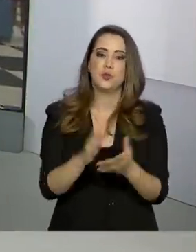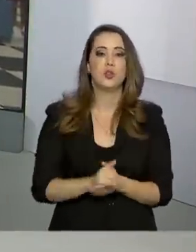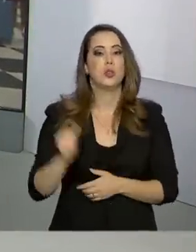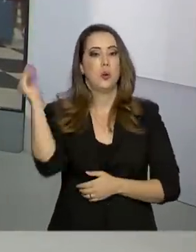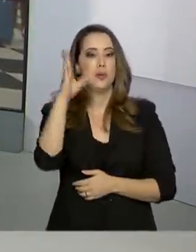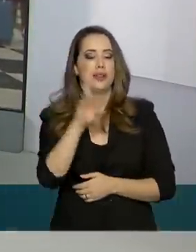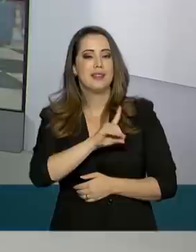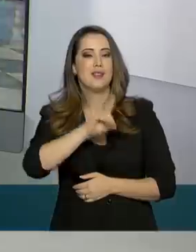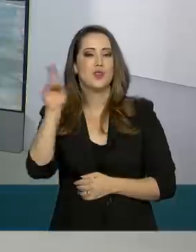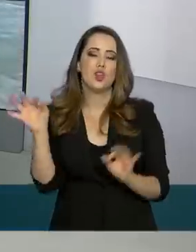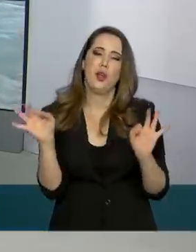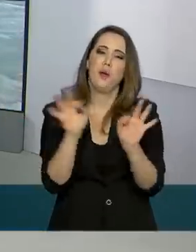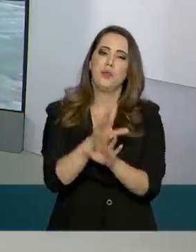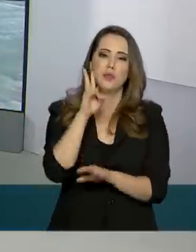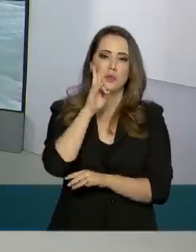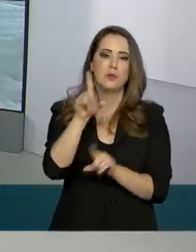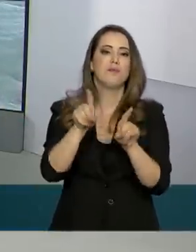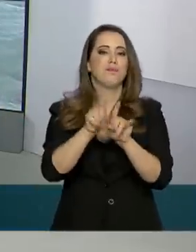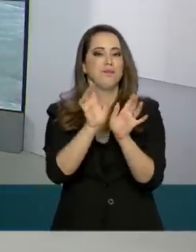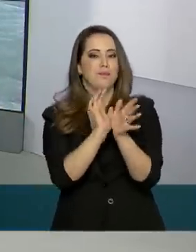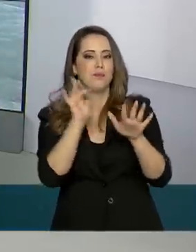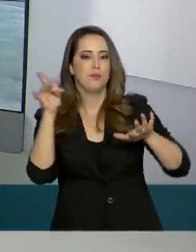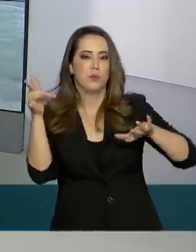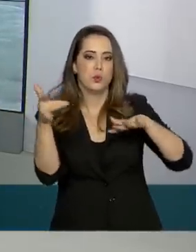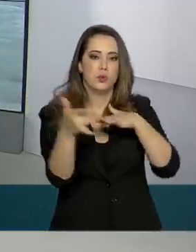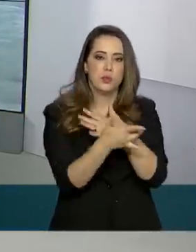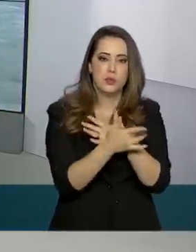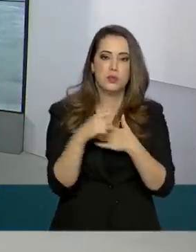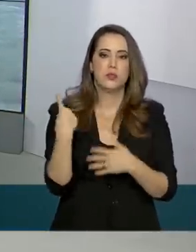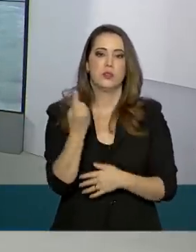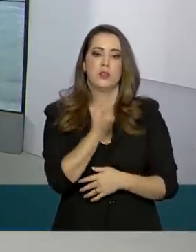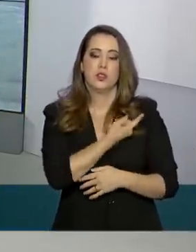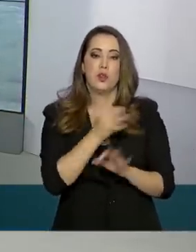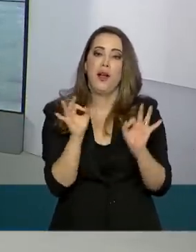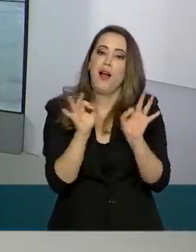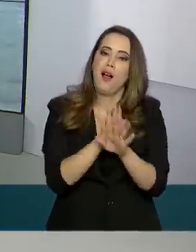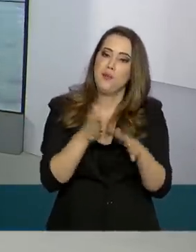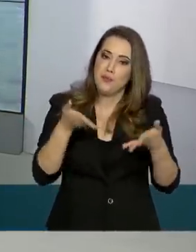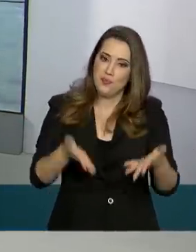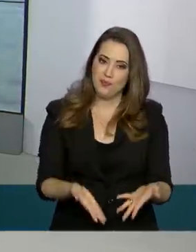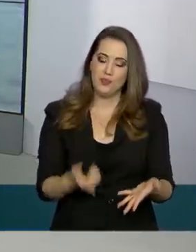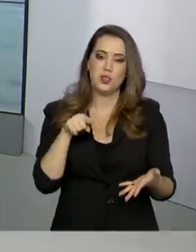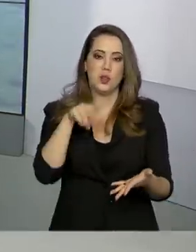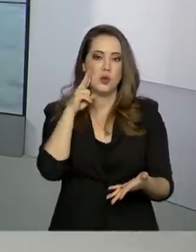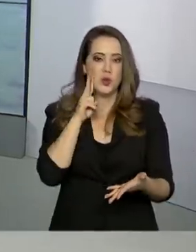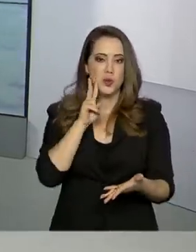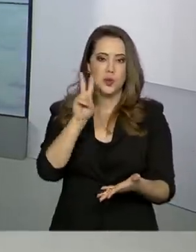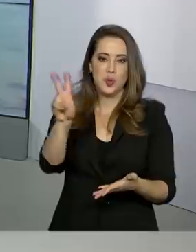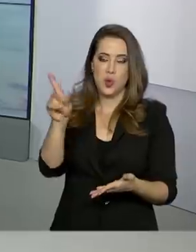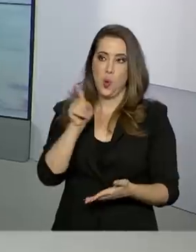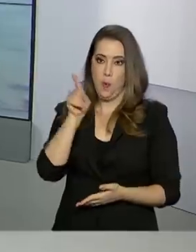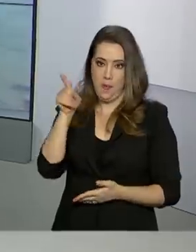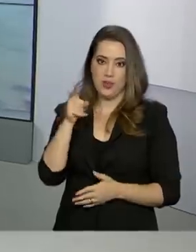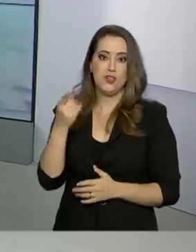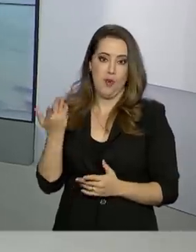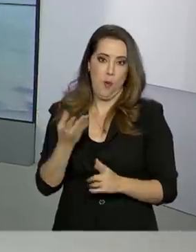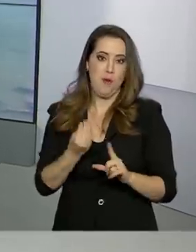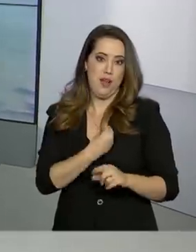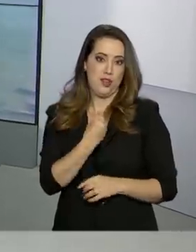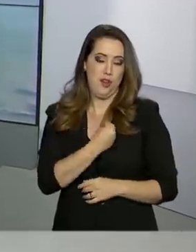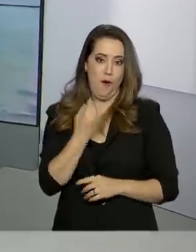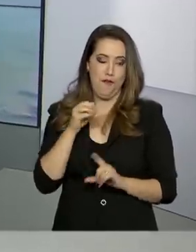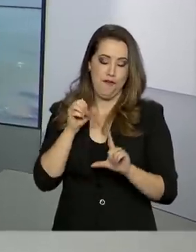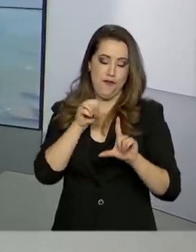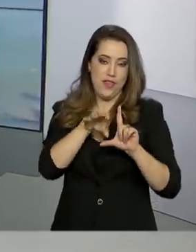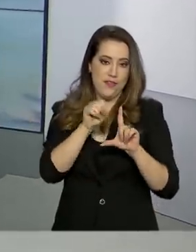o Brasil em dia termina aqui. Você pode nos acompanhar também pelas redes sociais. A gente encerra essa última edição de 2019 com imagens ao